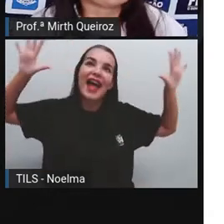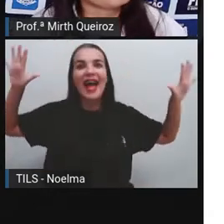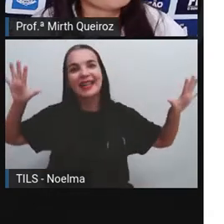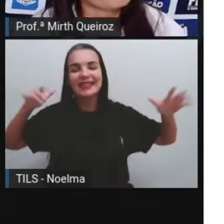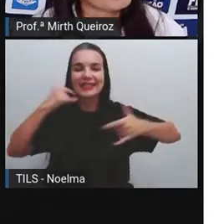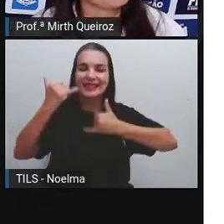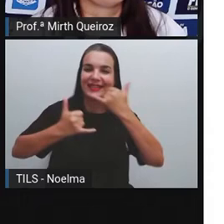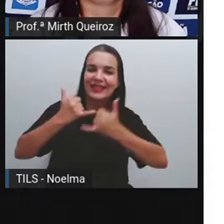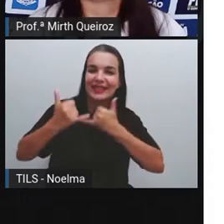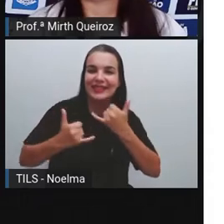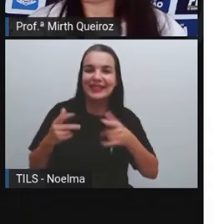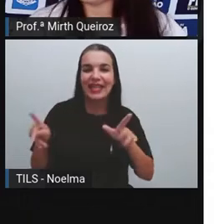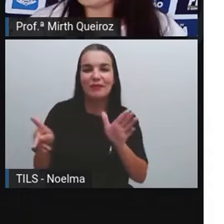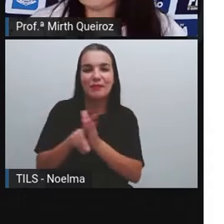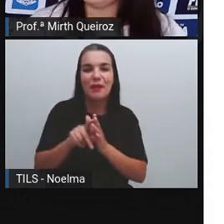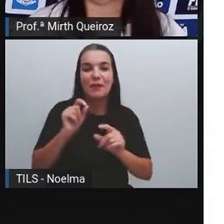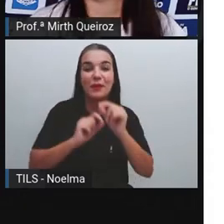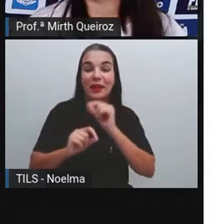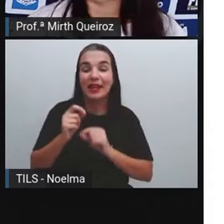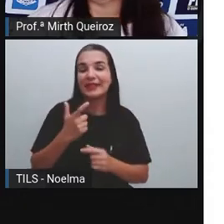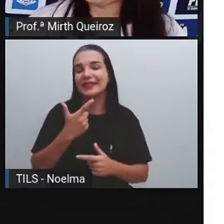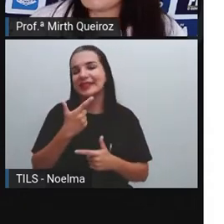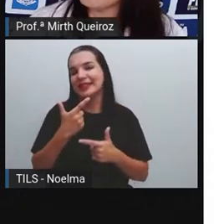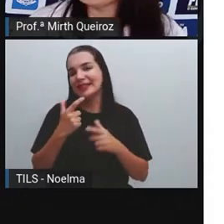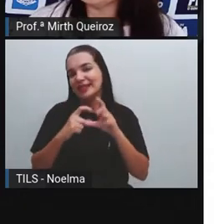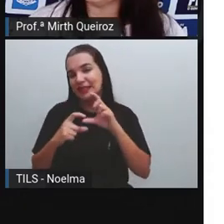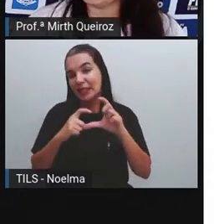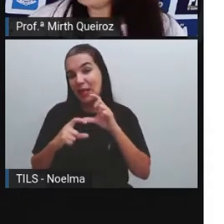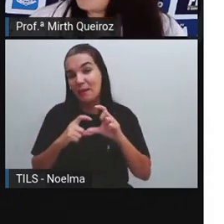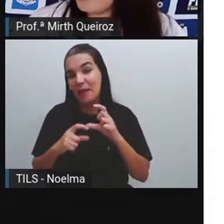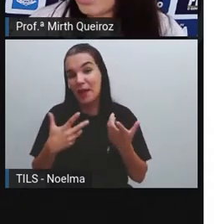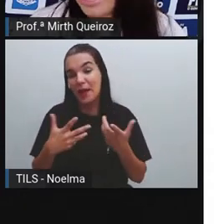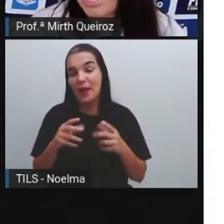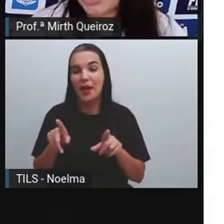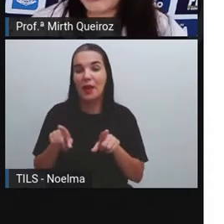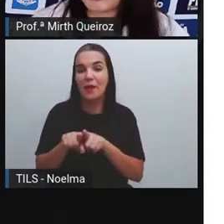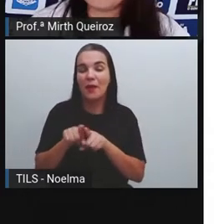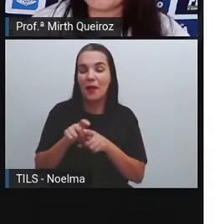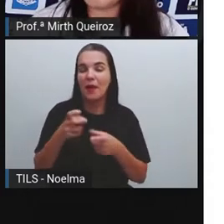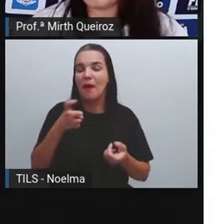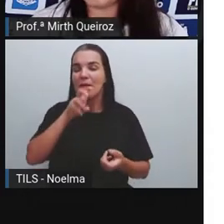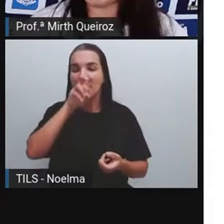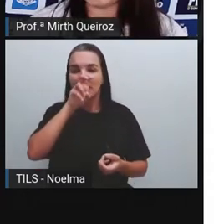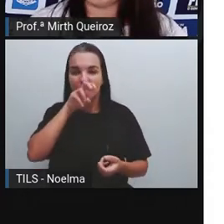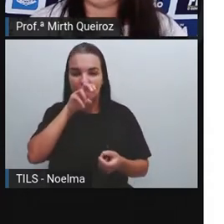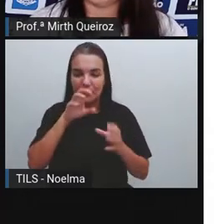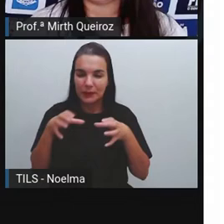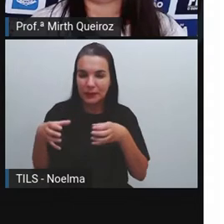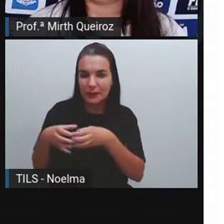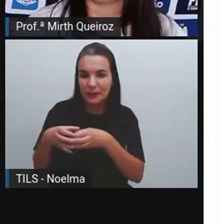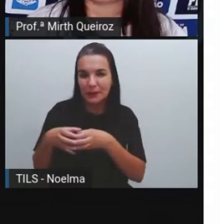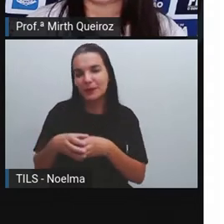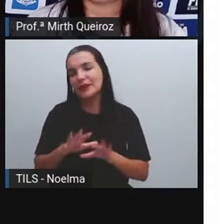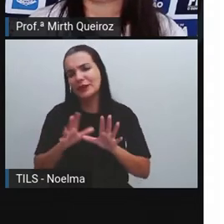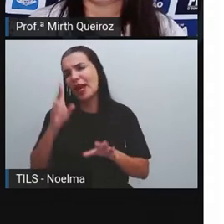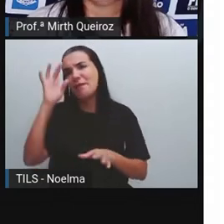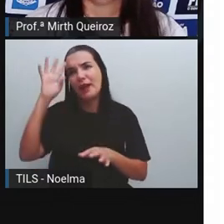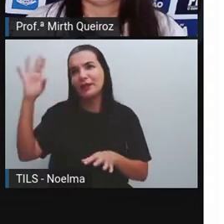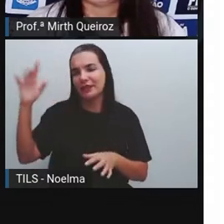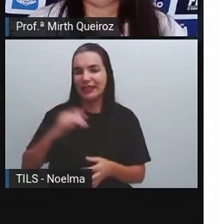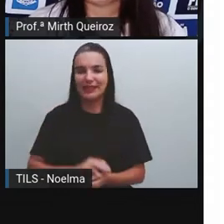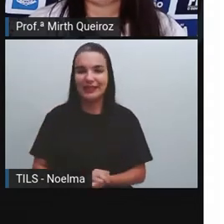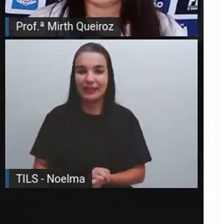não é verdade? Como, por exemplo, a turma da Mônica, Ziraldo, Mafalda, né? A gente já imagina já essas histórias.